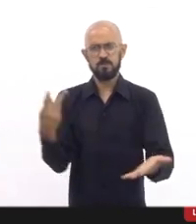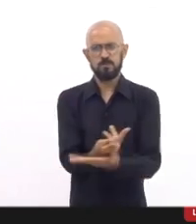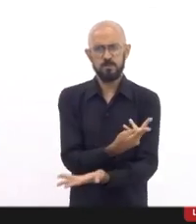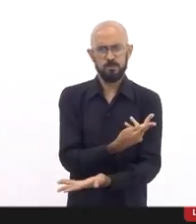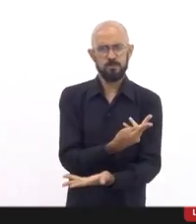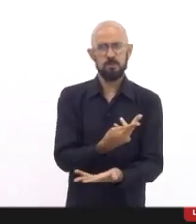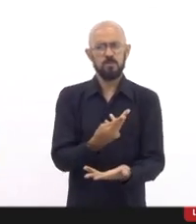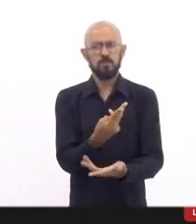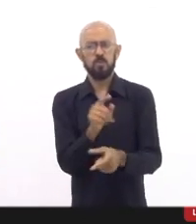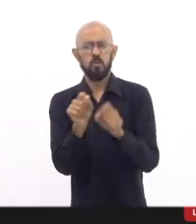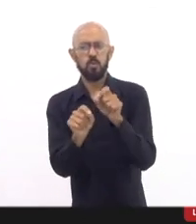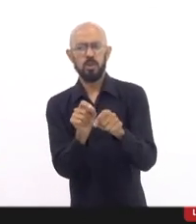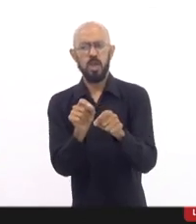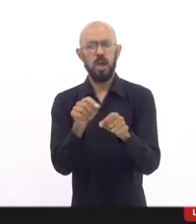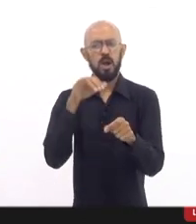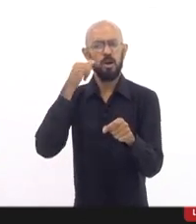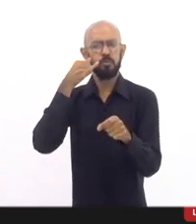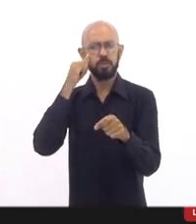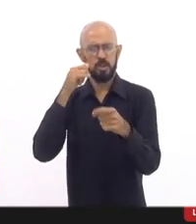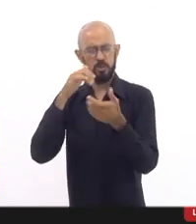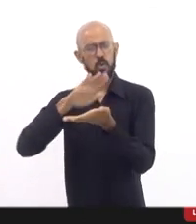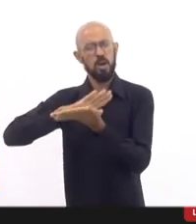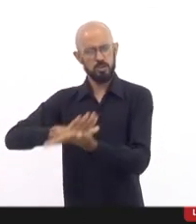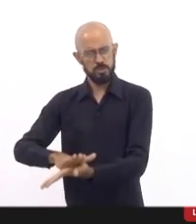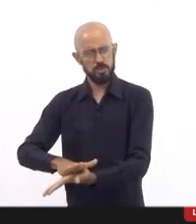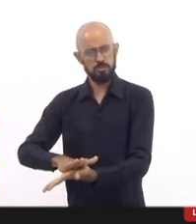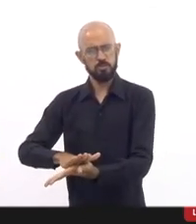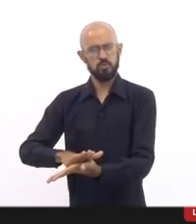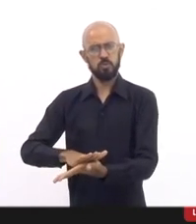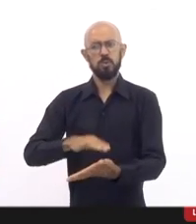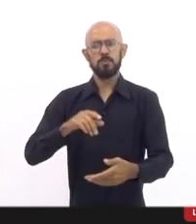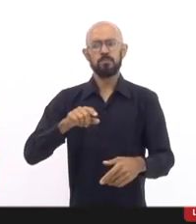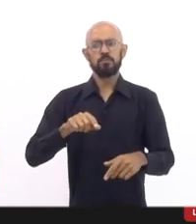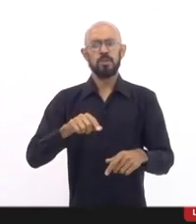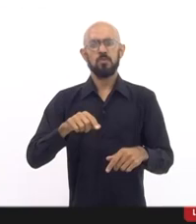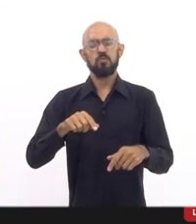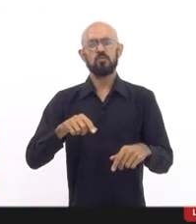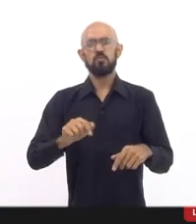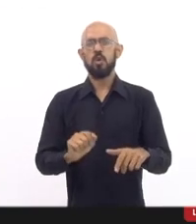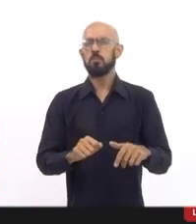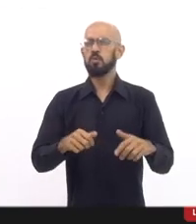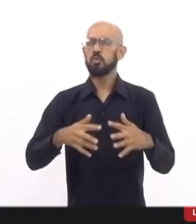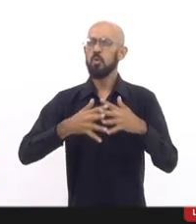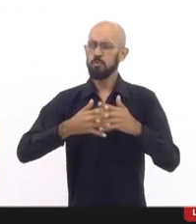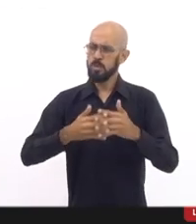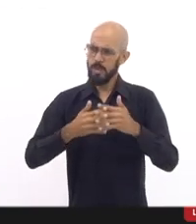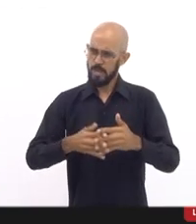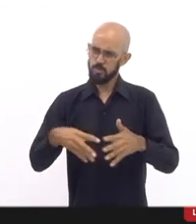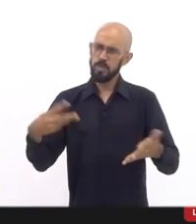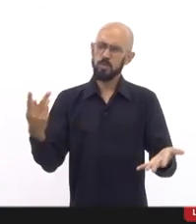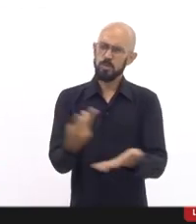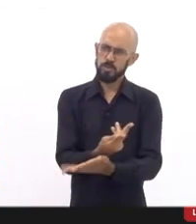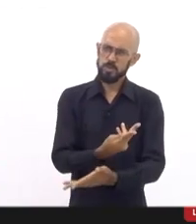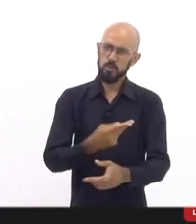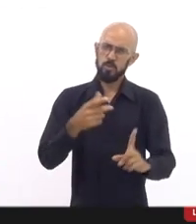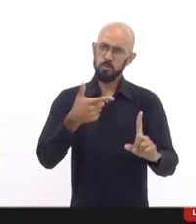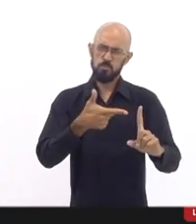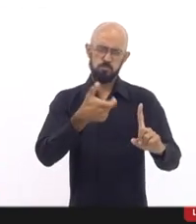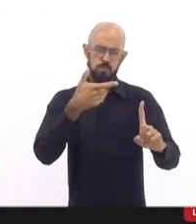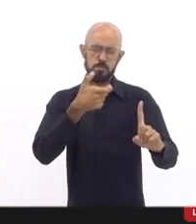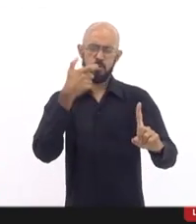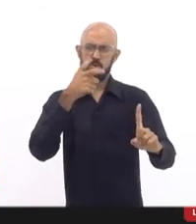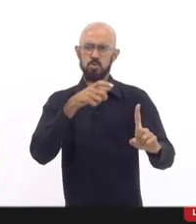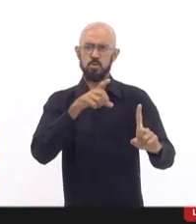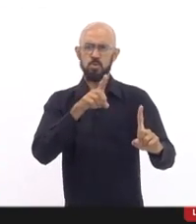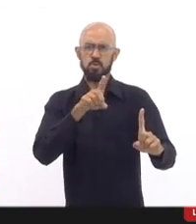antirracista. foi muito emblemático o que aconteceu no caso do homicídio do senhor Dorval.